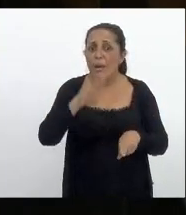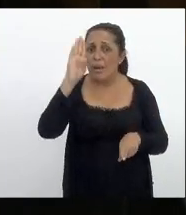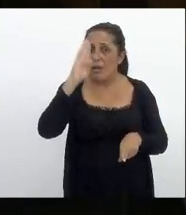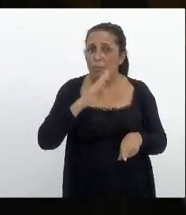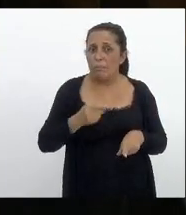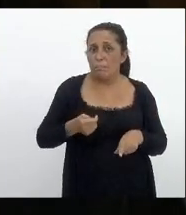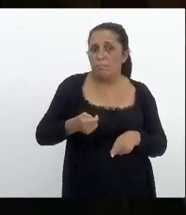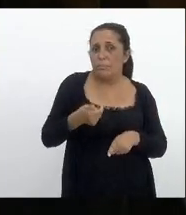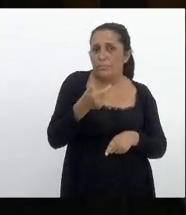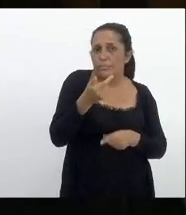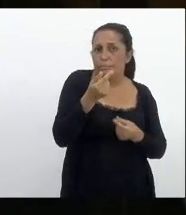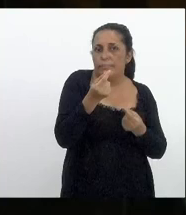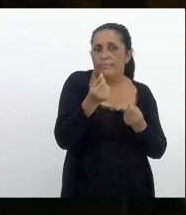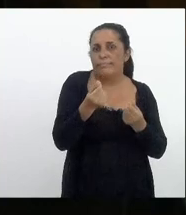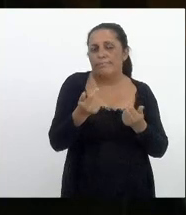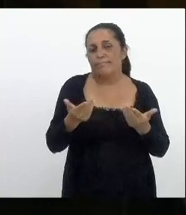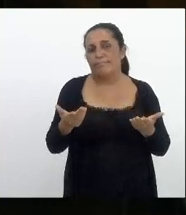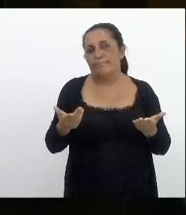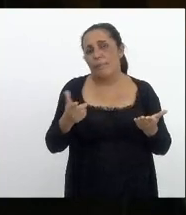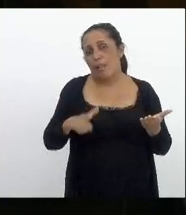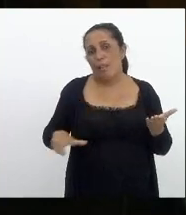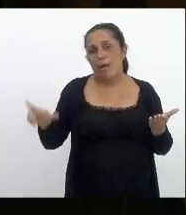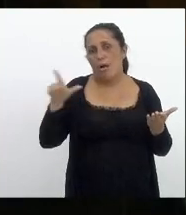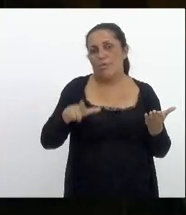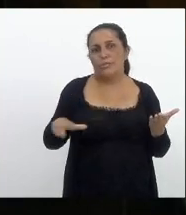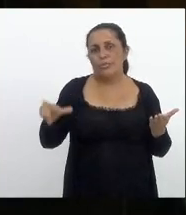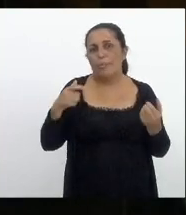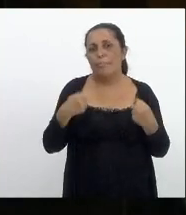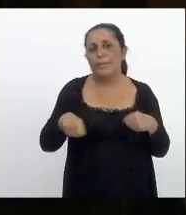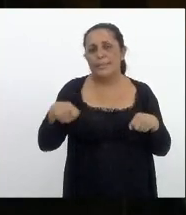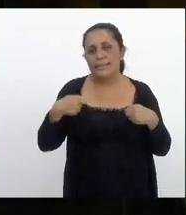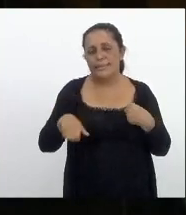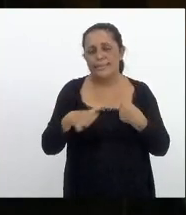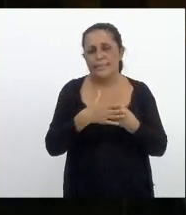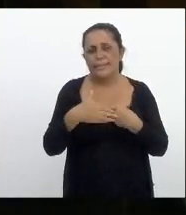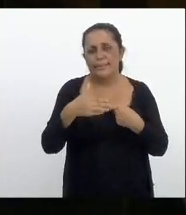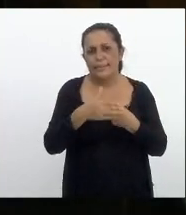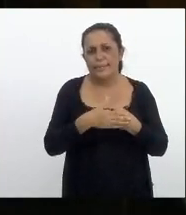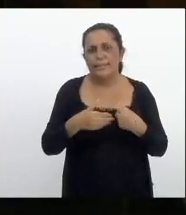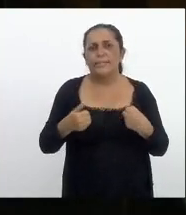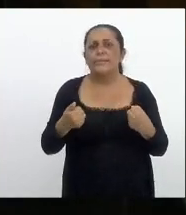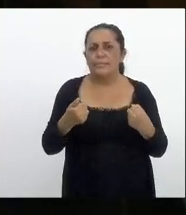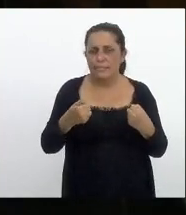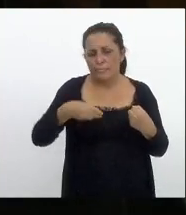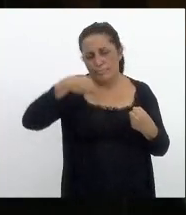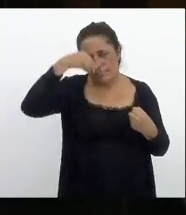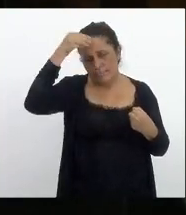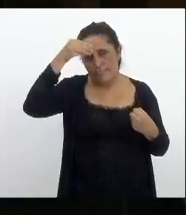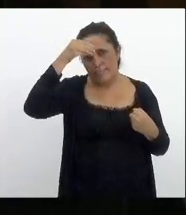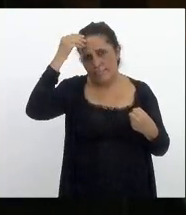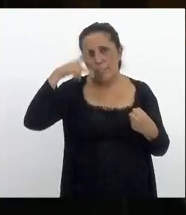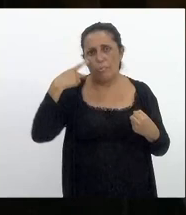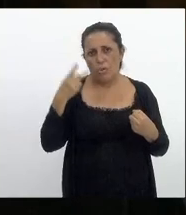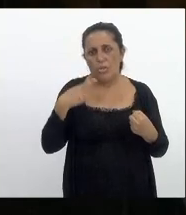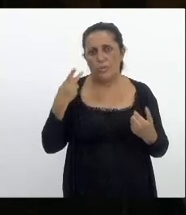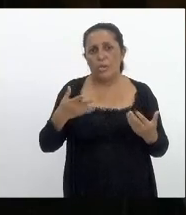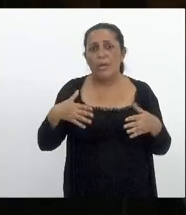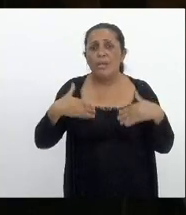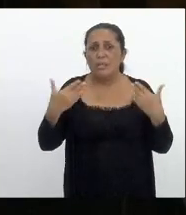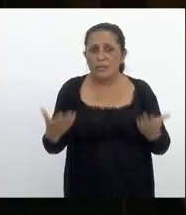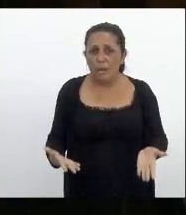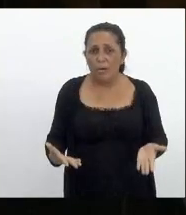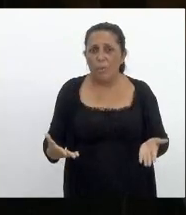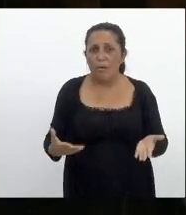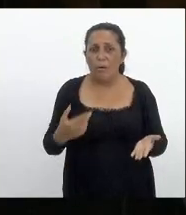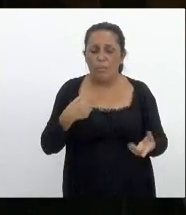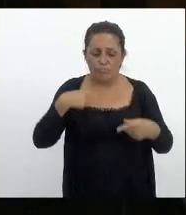lógico ele tem que acalentar os seus padrinhos políticos seus padrinhos políticos então aqui